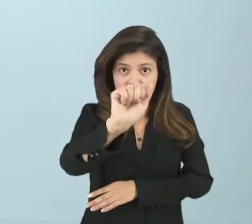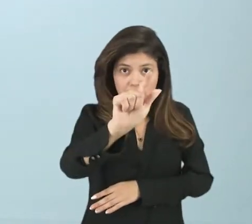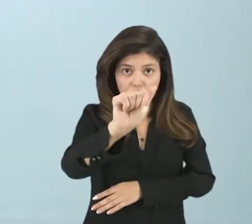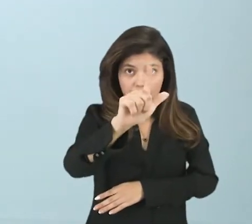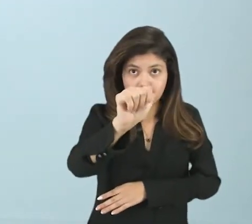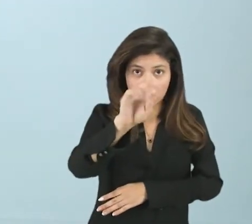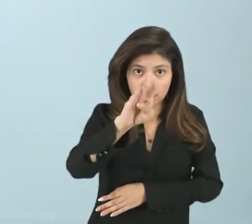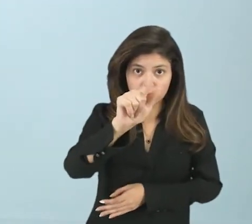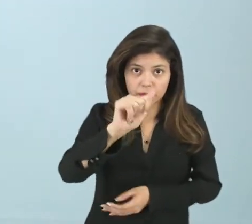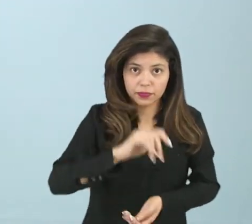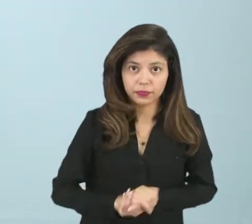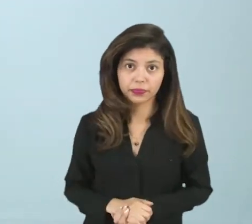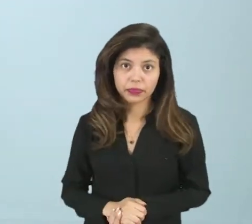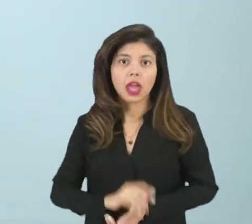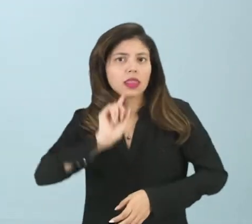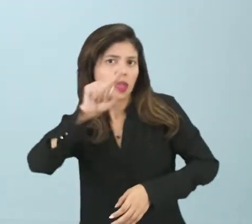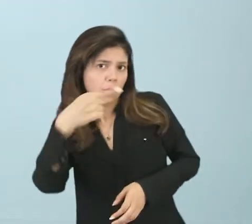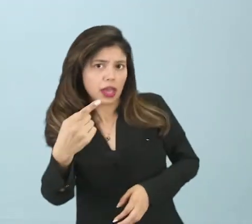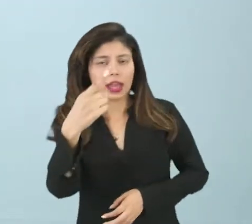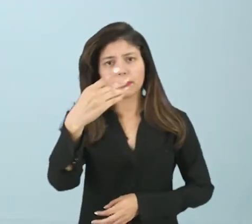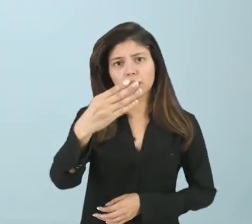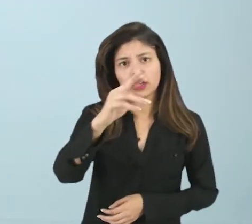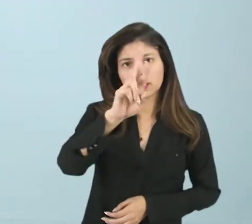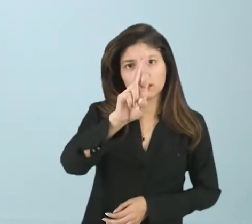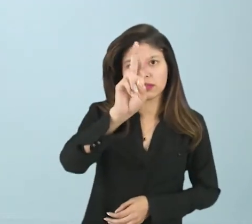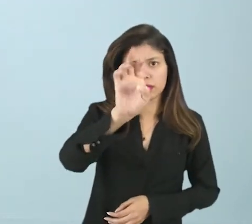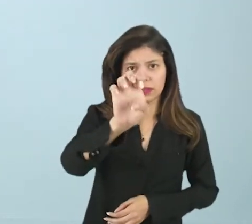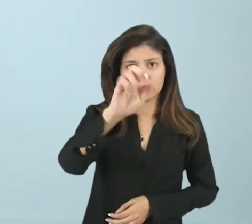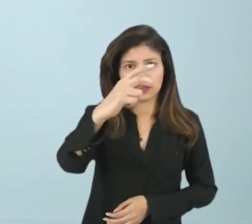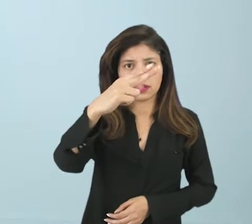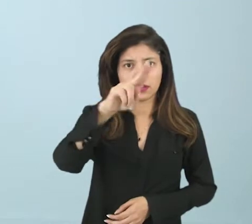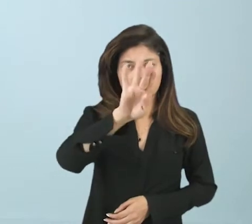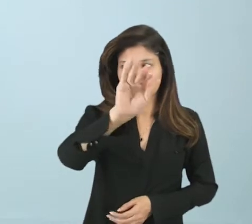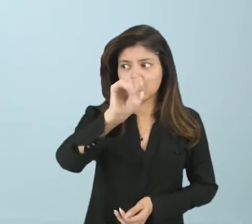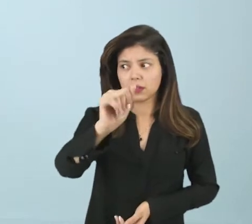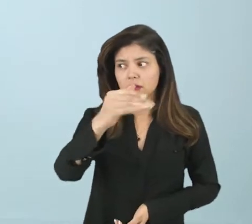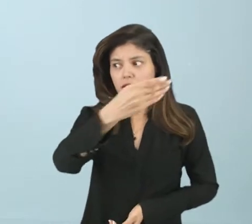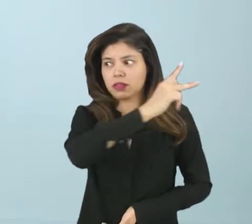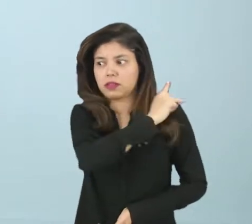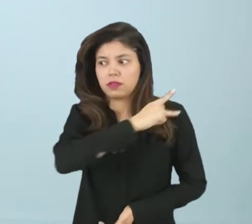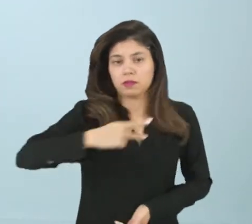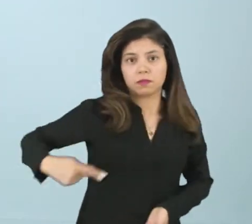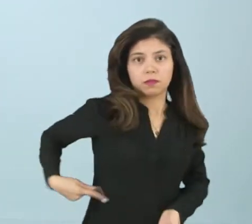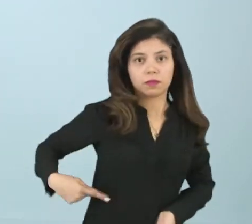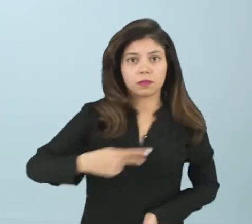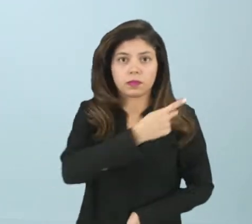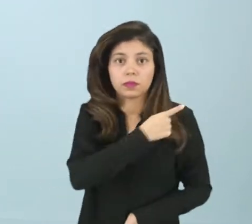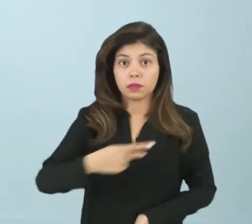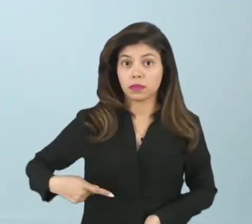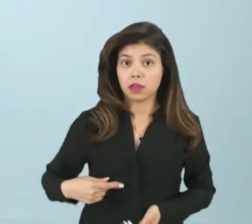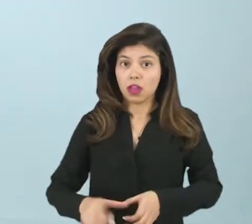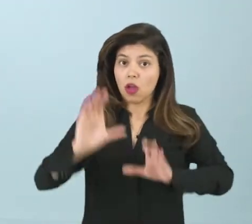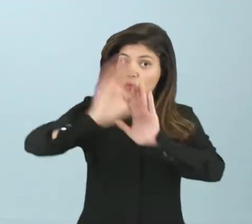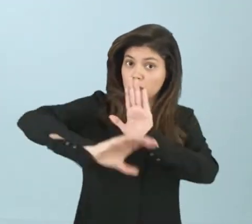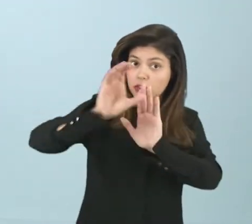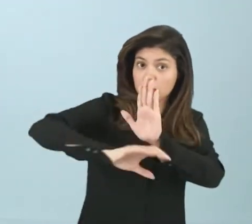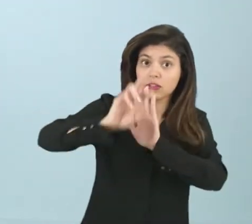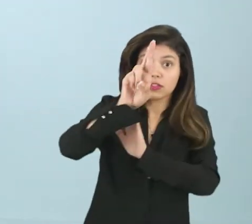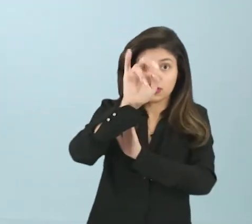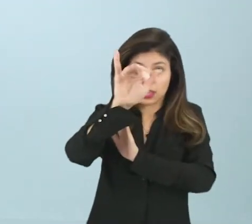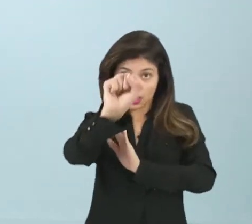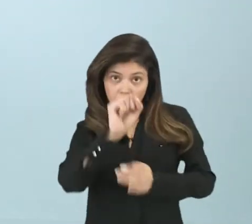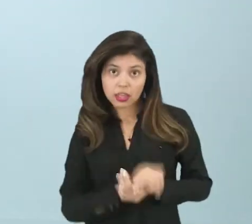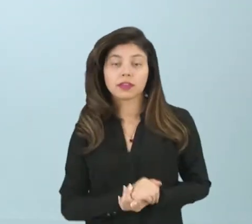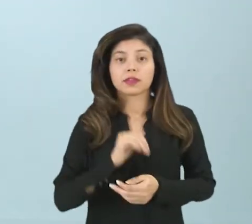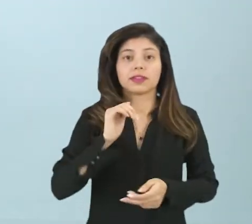passou a ser uma república. E quando se fala de república, se fala de reis, é um conceito de reis público,